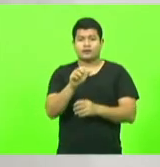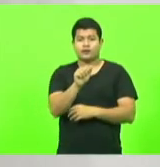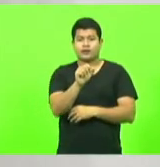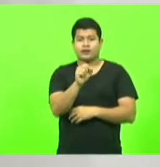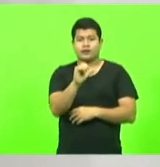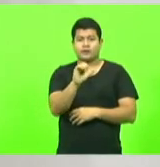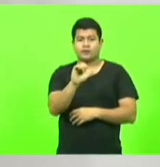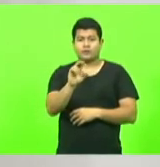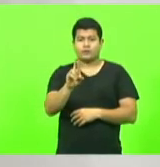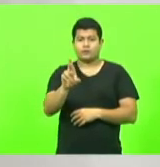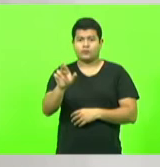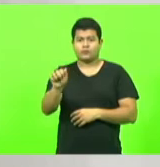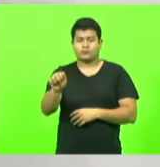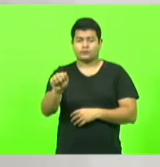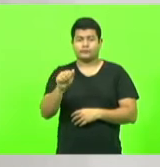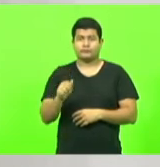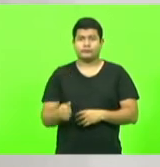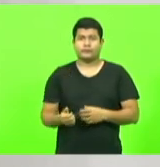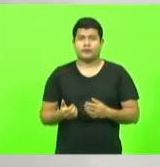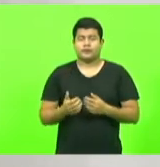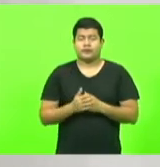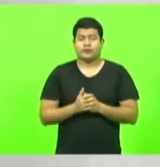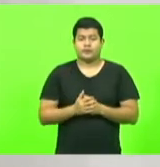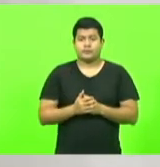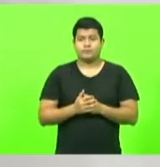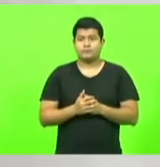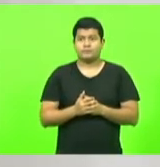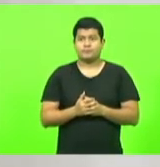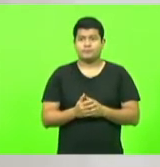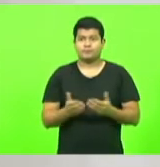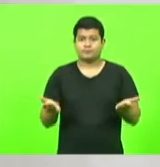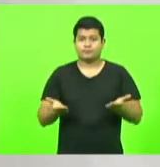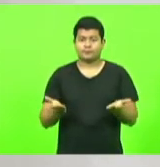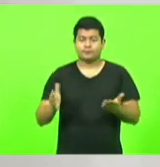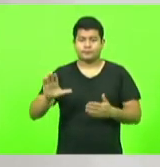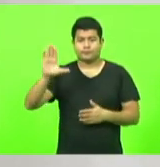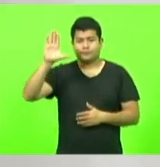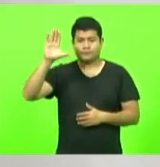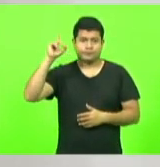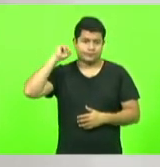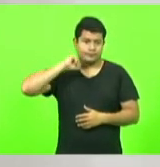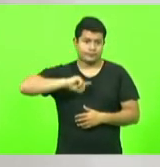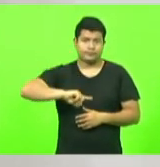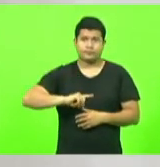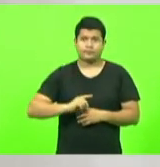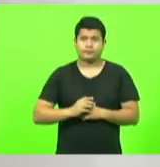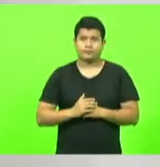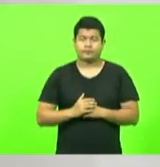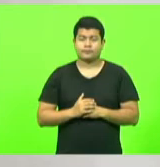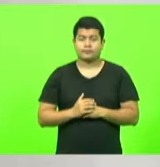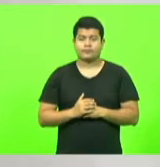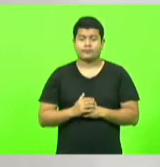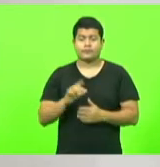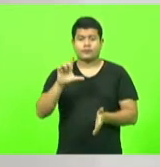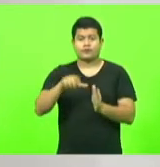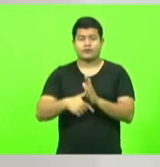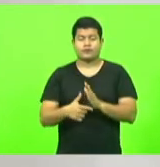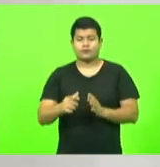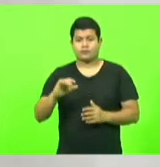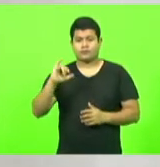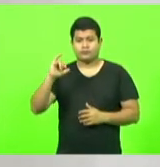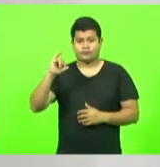palavras muito obrigado deputado deputado Silvio Drev na sequência deputado Geri